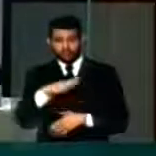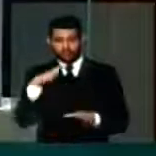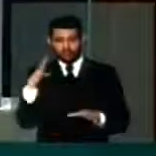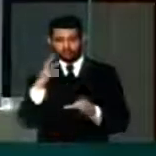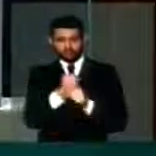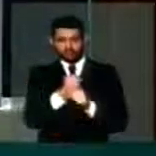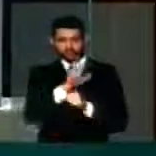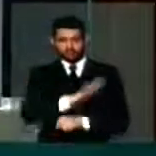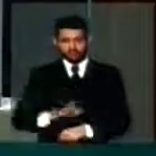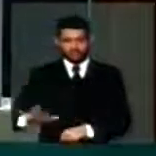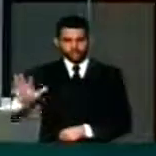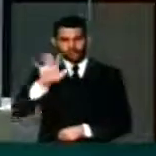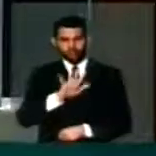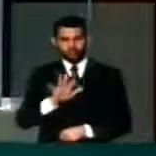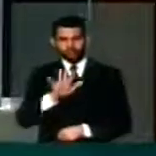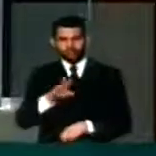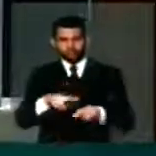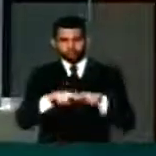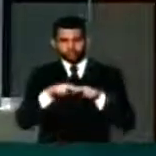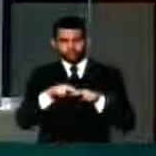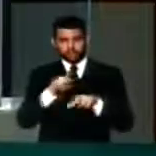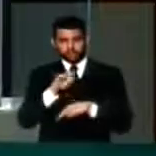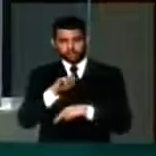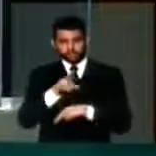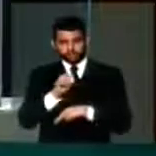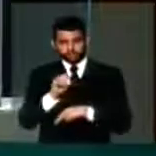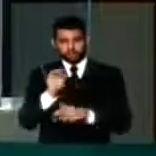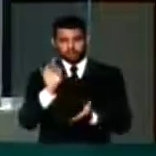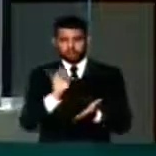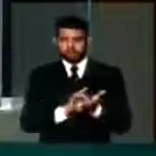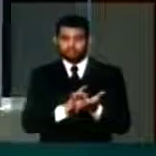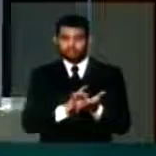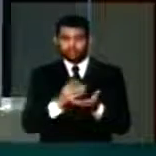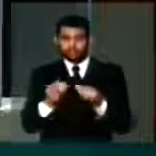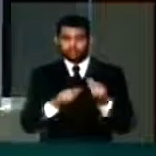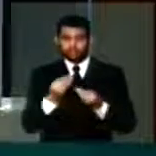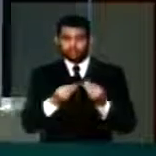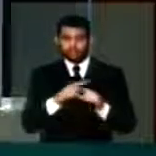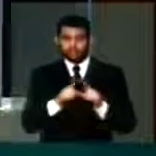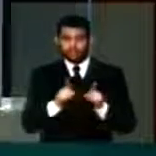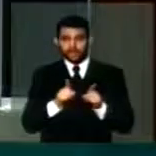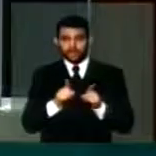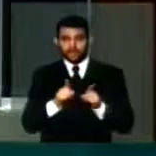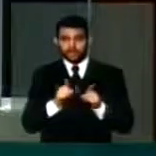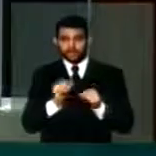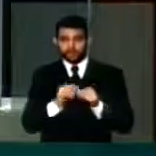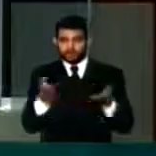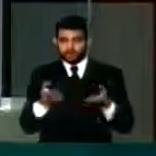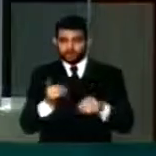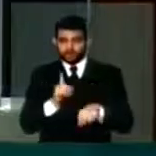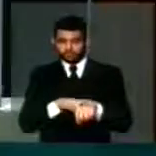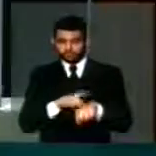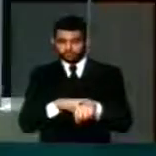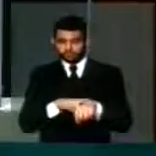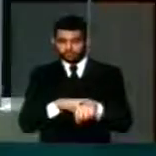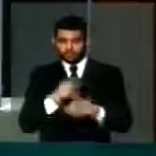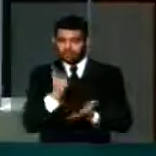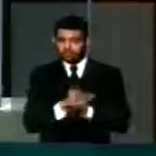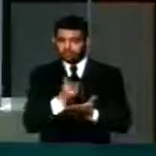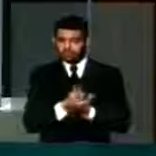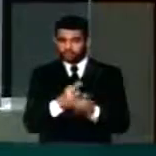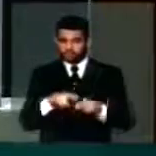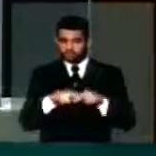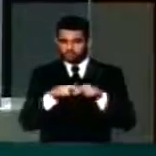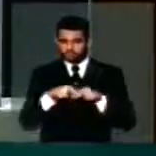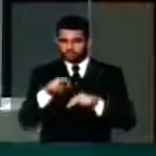orçamento global, aí sim, impositivo, seria uma fórmula. Mas o toma lá, dá cá, também não pode continuar.